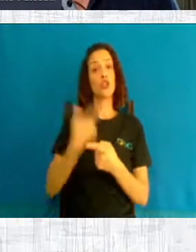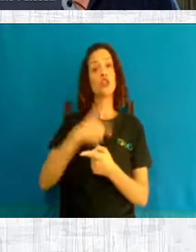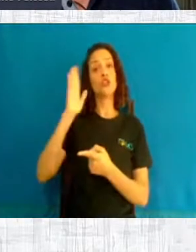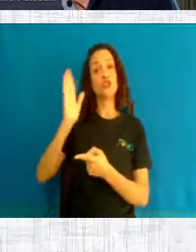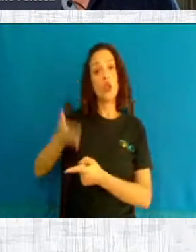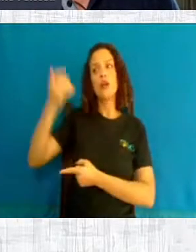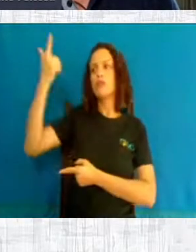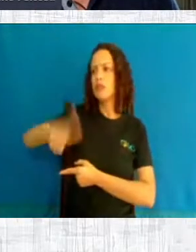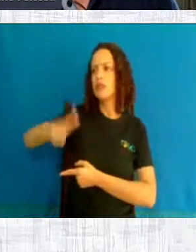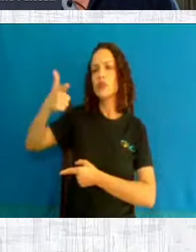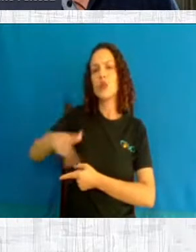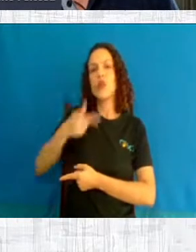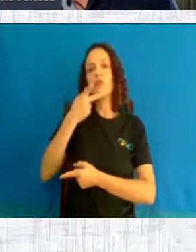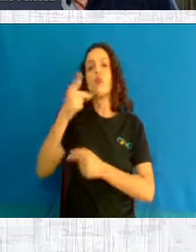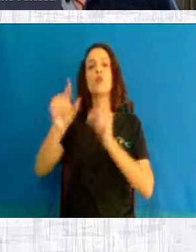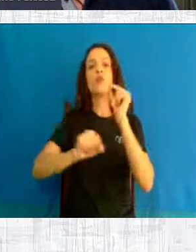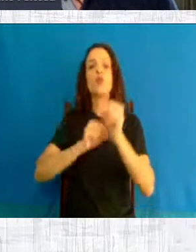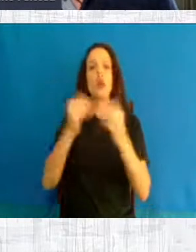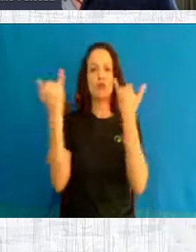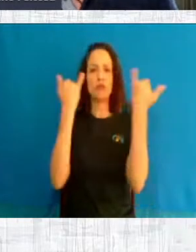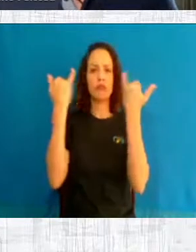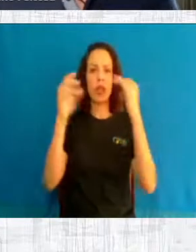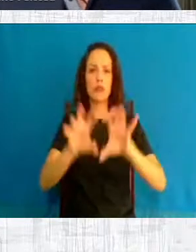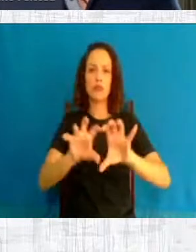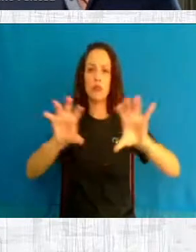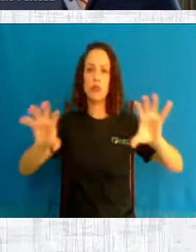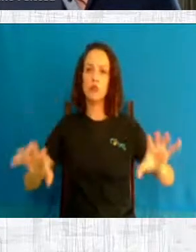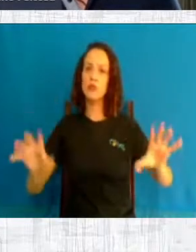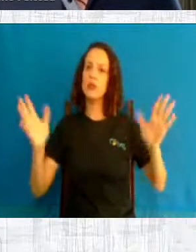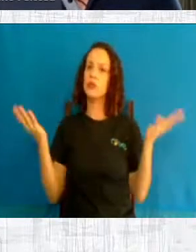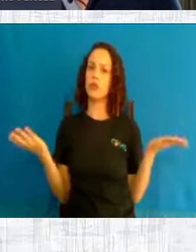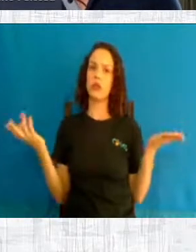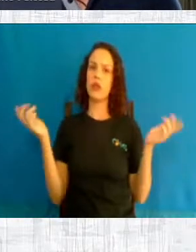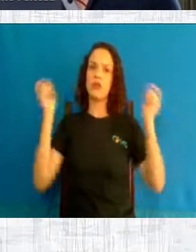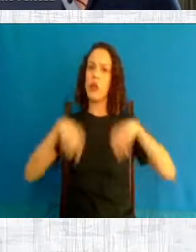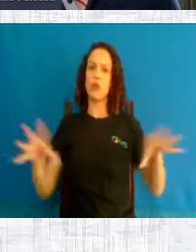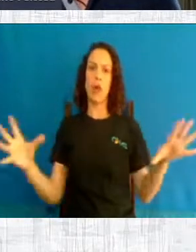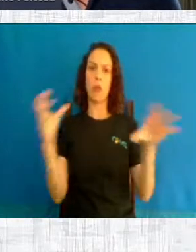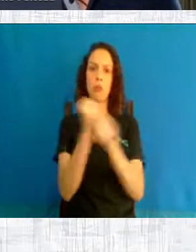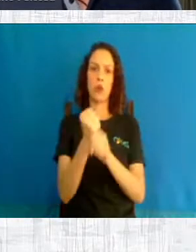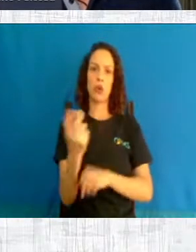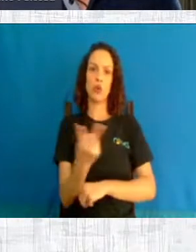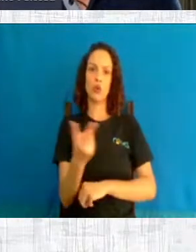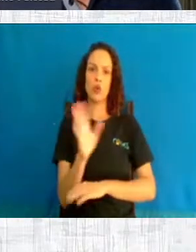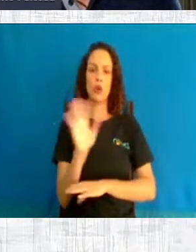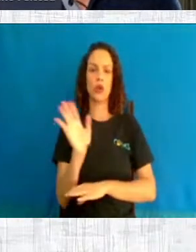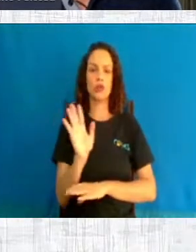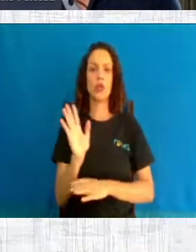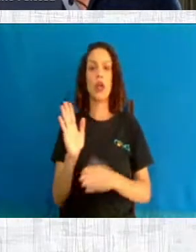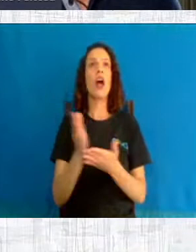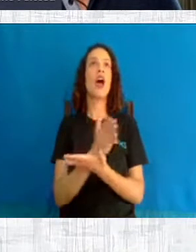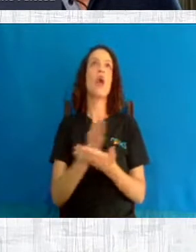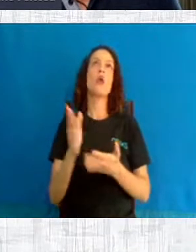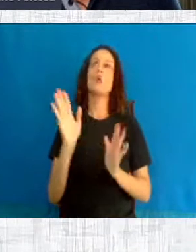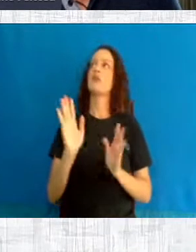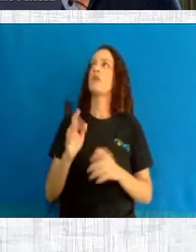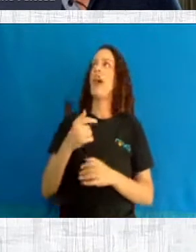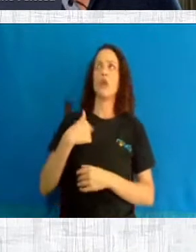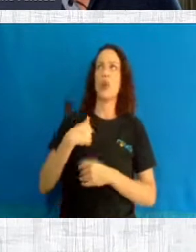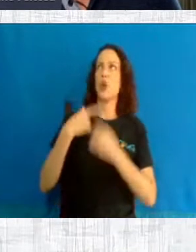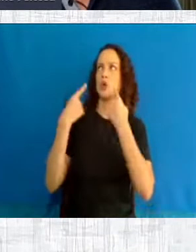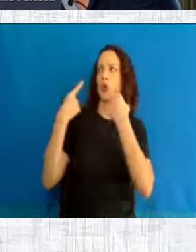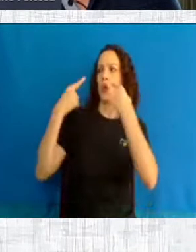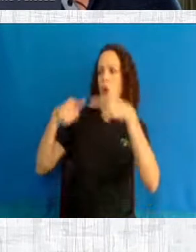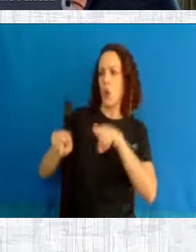matérias? Aí a pessoa fala, eu sou contra o aborto, mas sou a favor da legalização. Isso não deixa de ser um